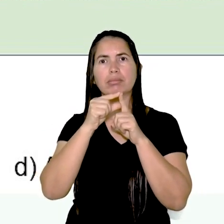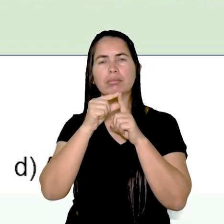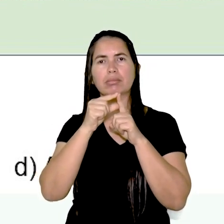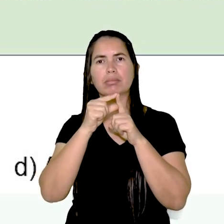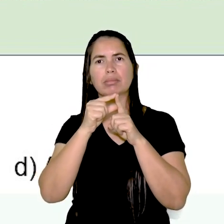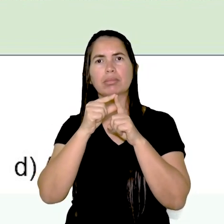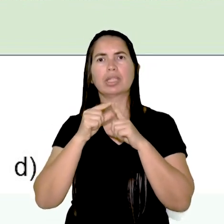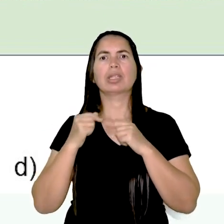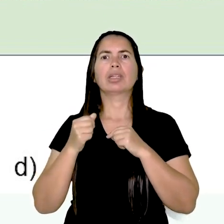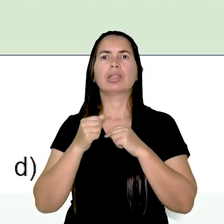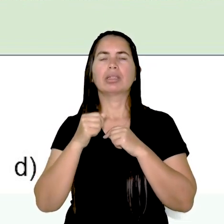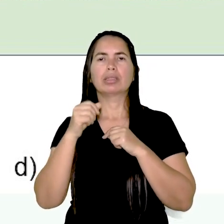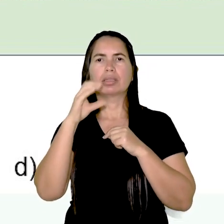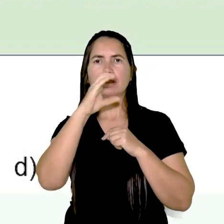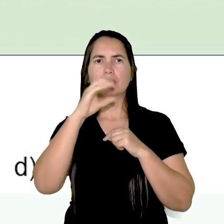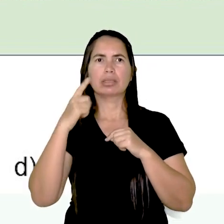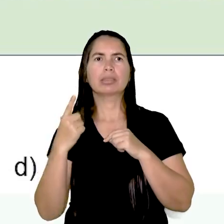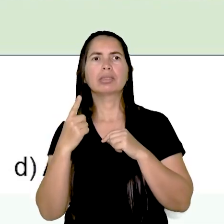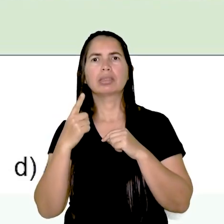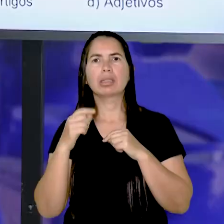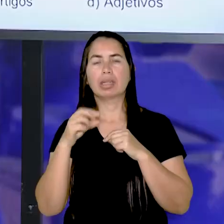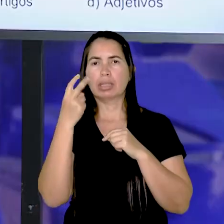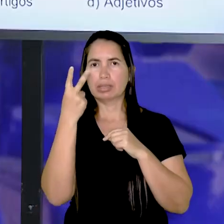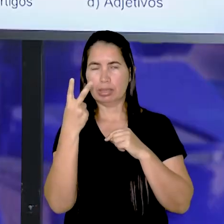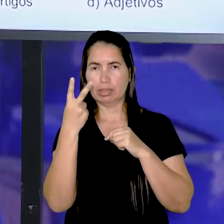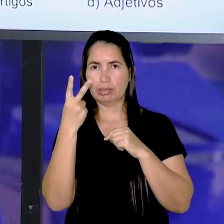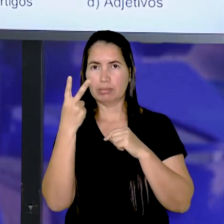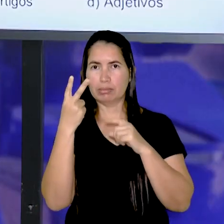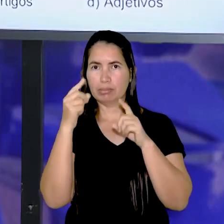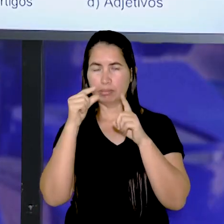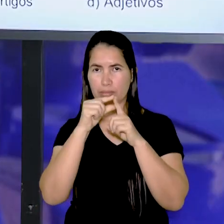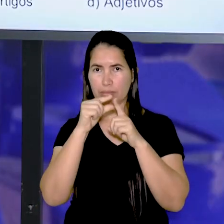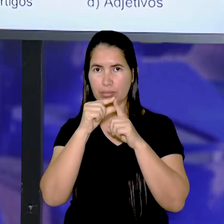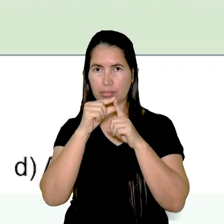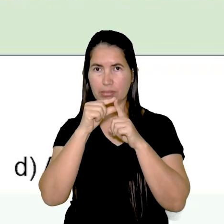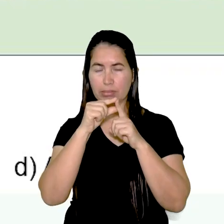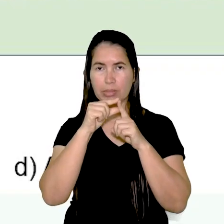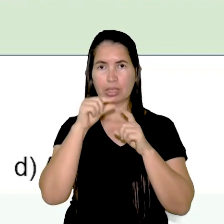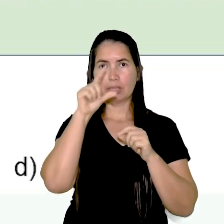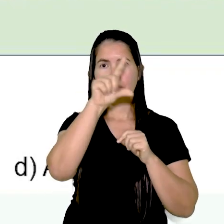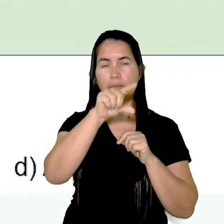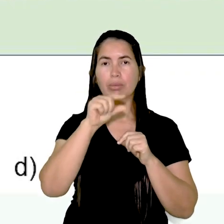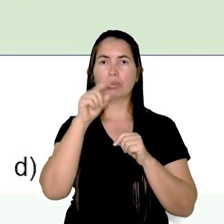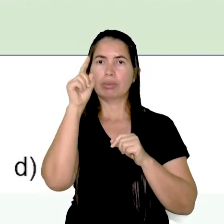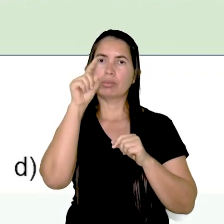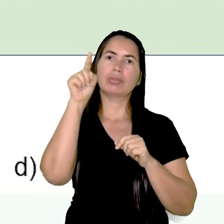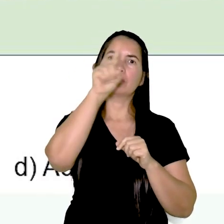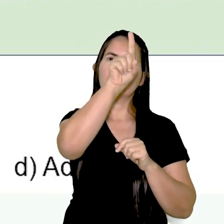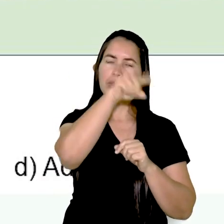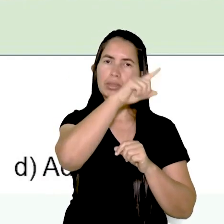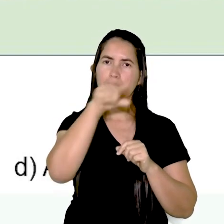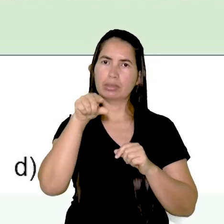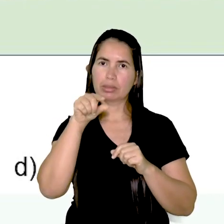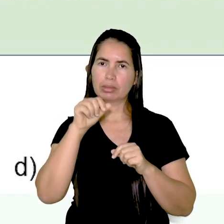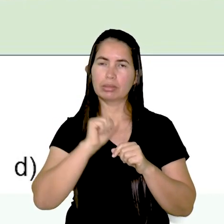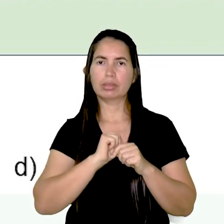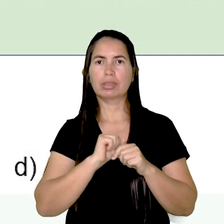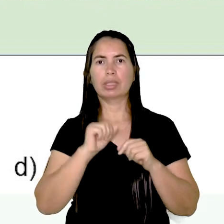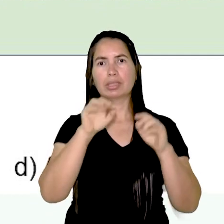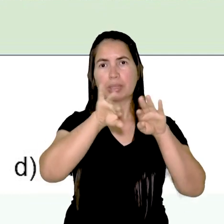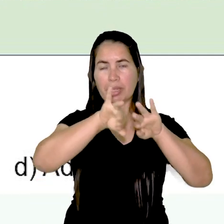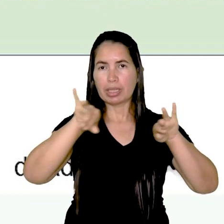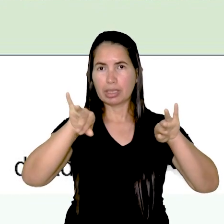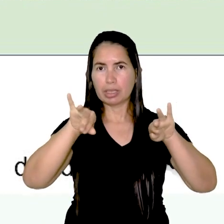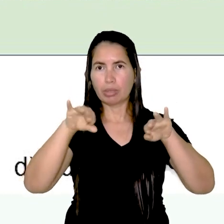classificadas? Essas três palavras que eu destaquei, curiosa, gelada e velho. Nesse